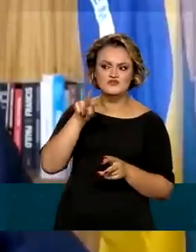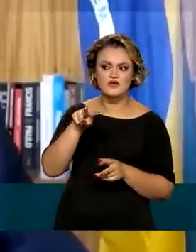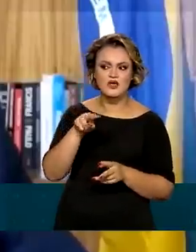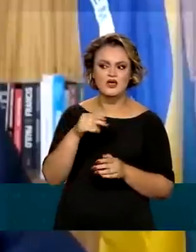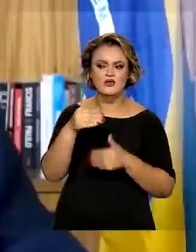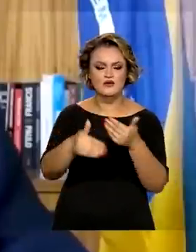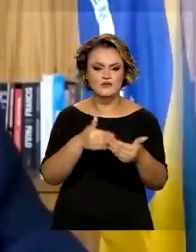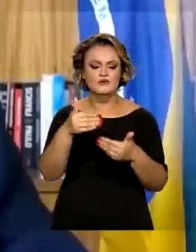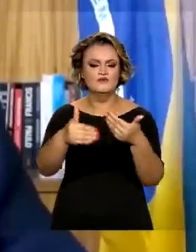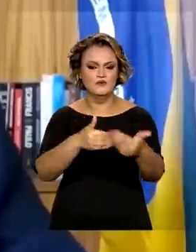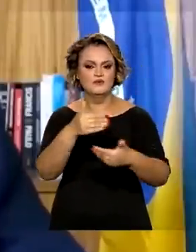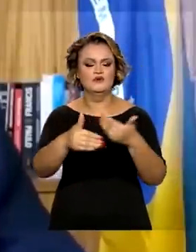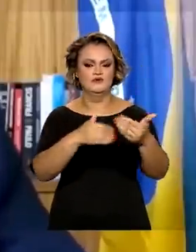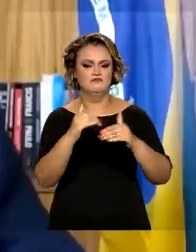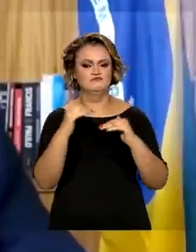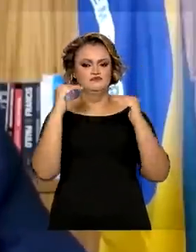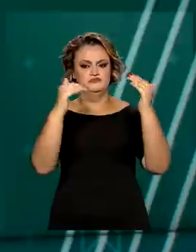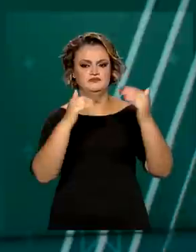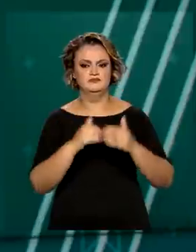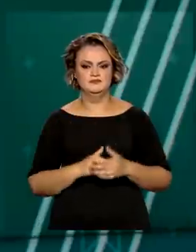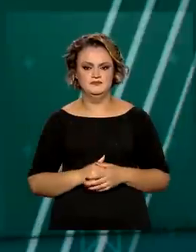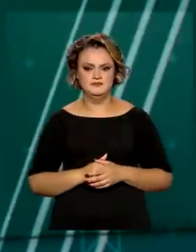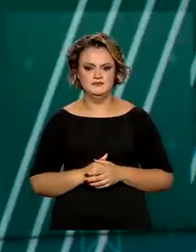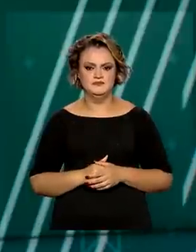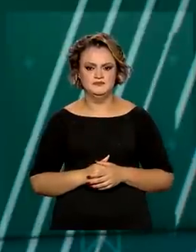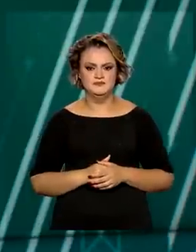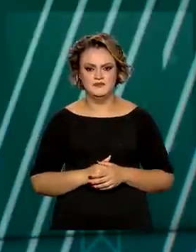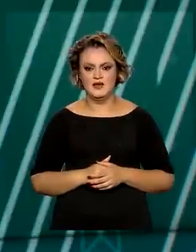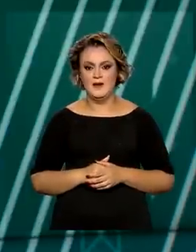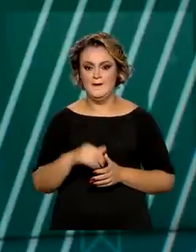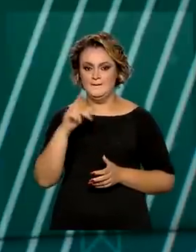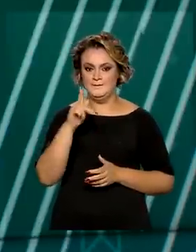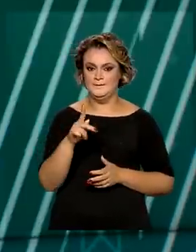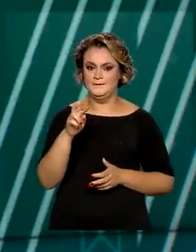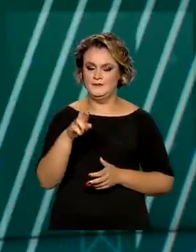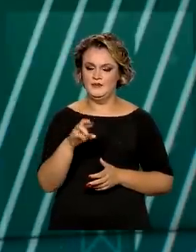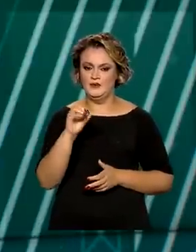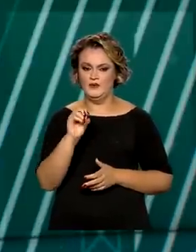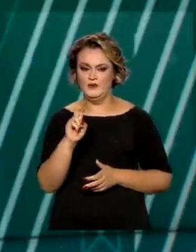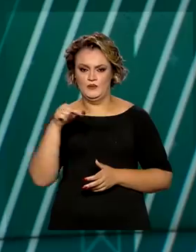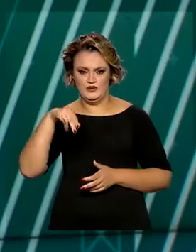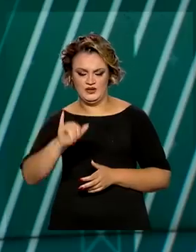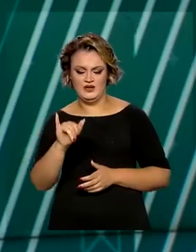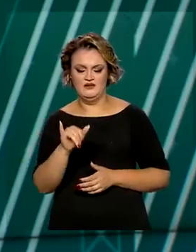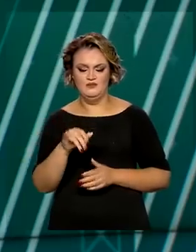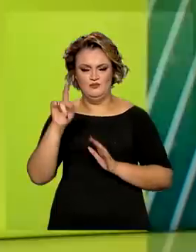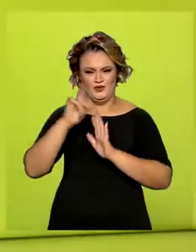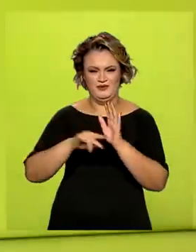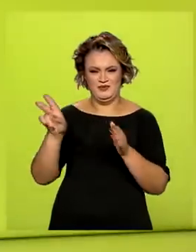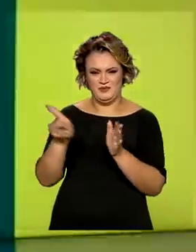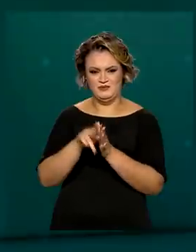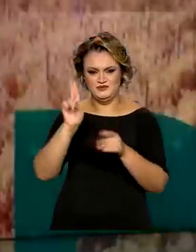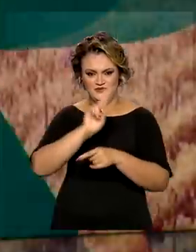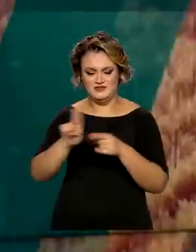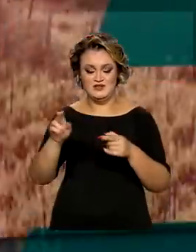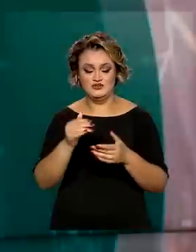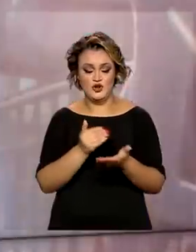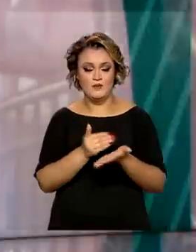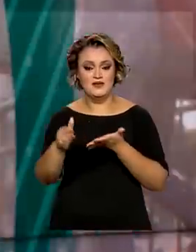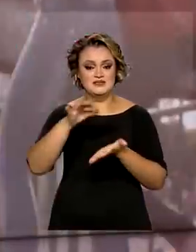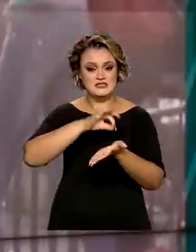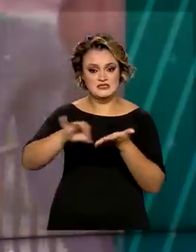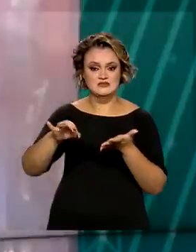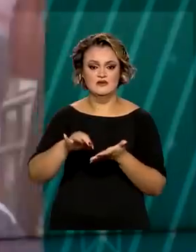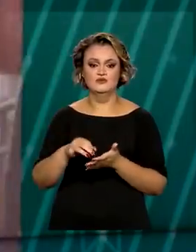prosseguirmos no caminho da prosperidade. O ProUni, Programa Universidade para Todos, vai abrir as inscrições no